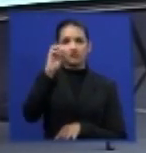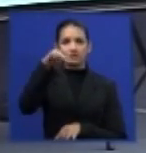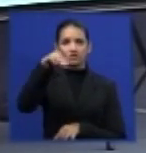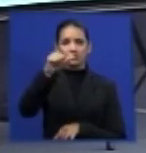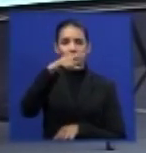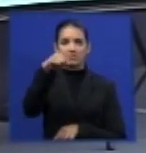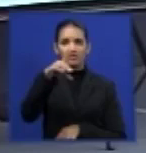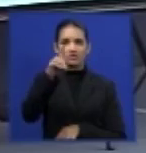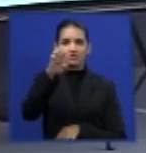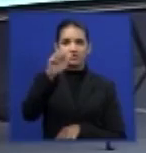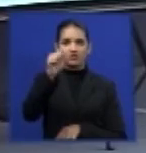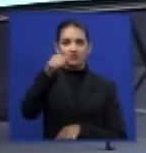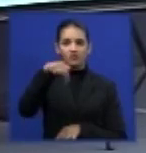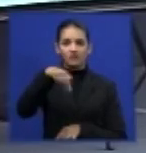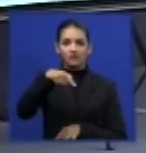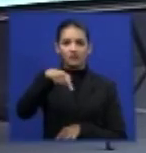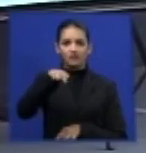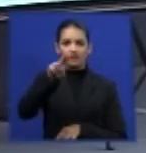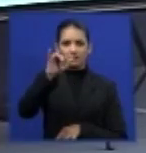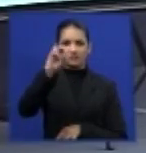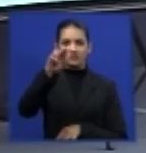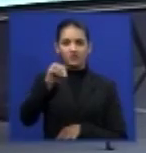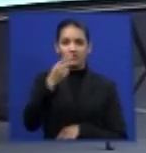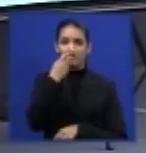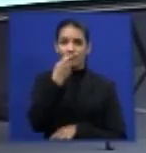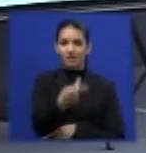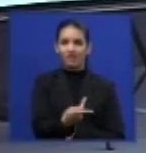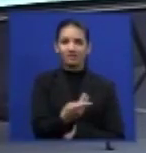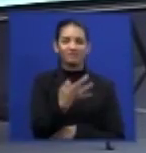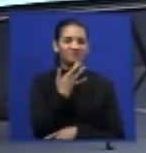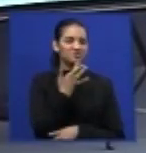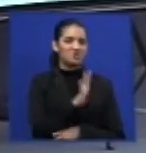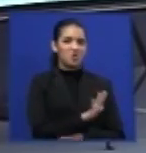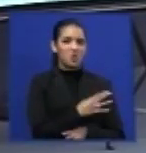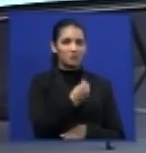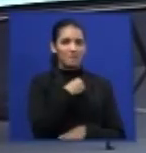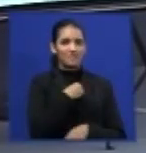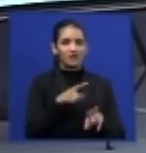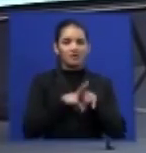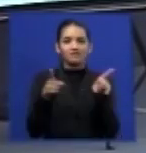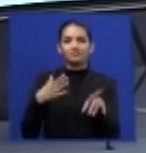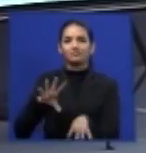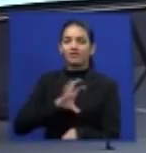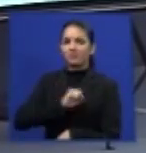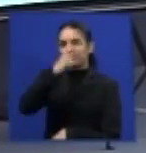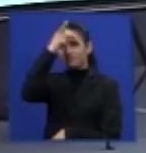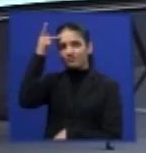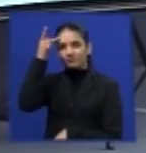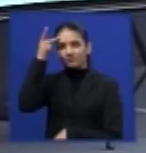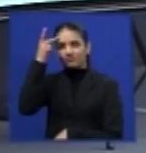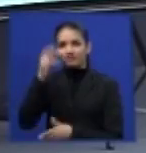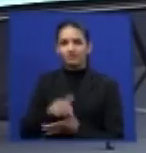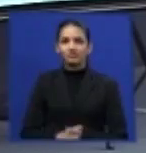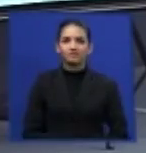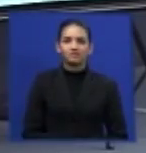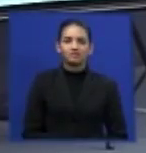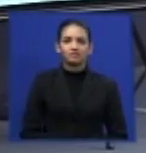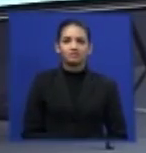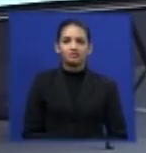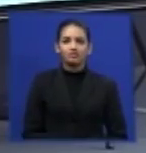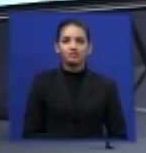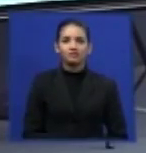pecado, mas eu amo o pecador. É o pecado do, então,